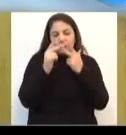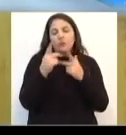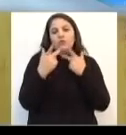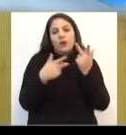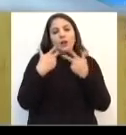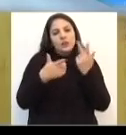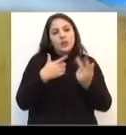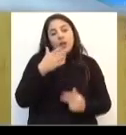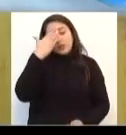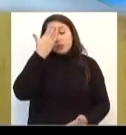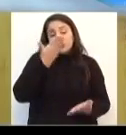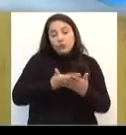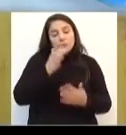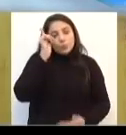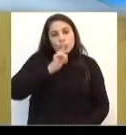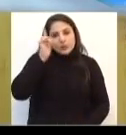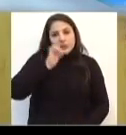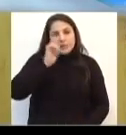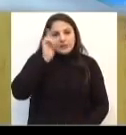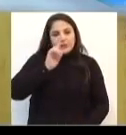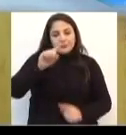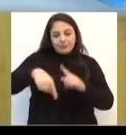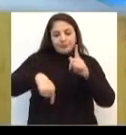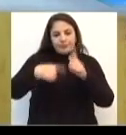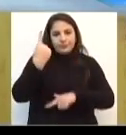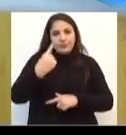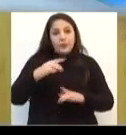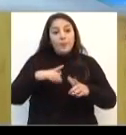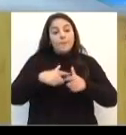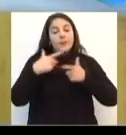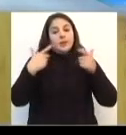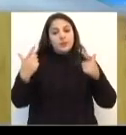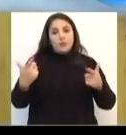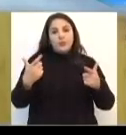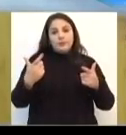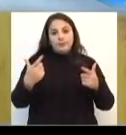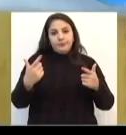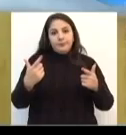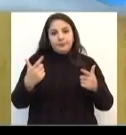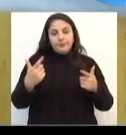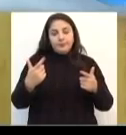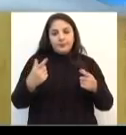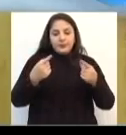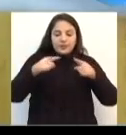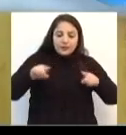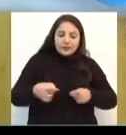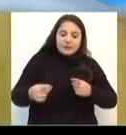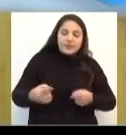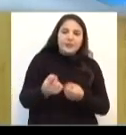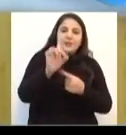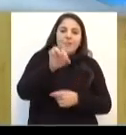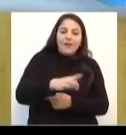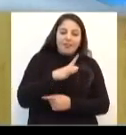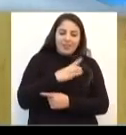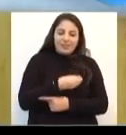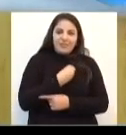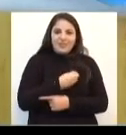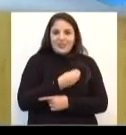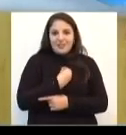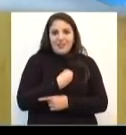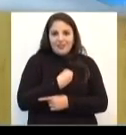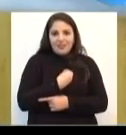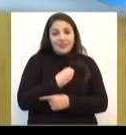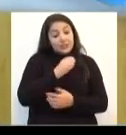consiga superar esse número nesse ano. E o maior desafio, com certeza, é estar na atividade, pois ela acontece meia-noite e um.